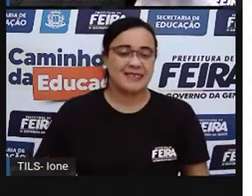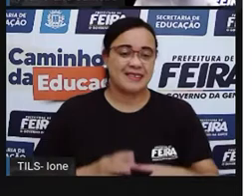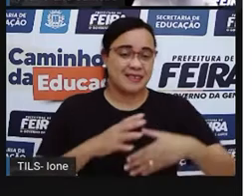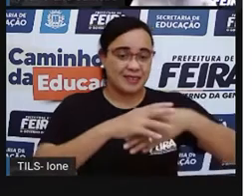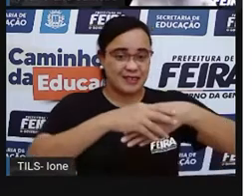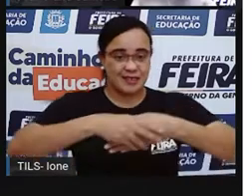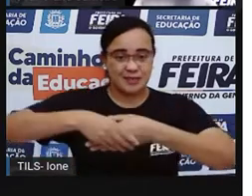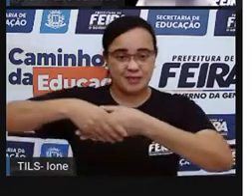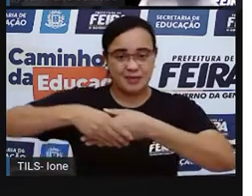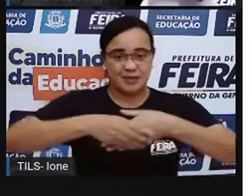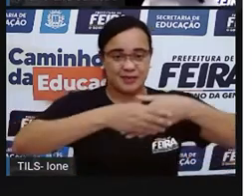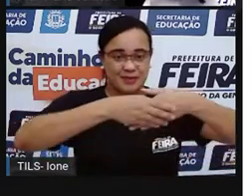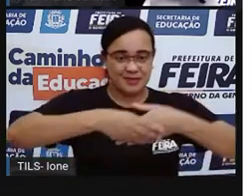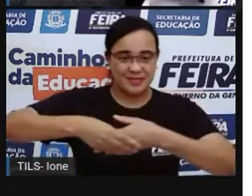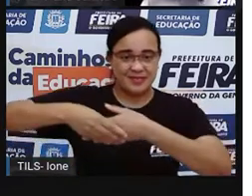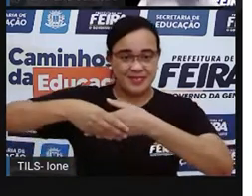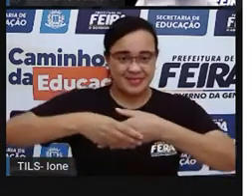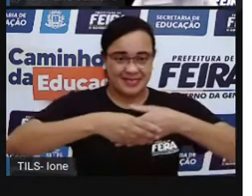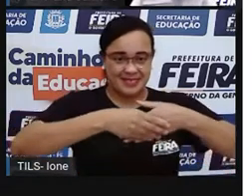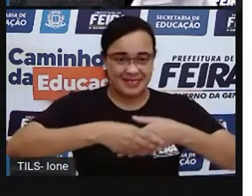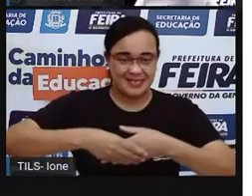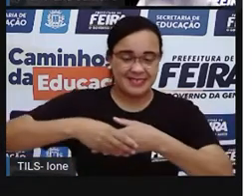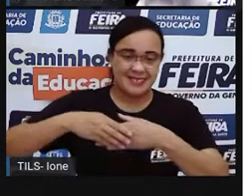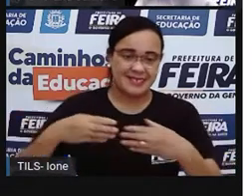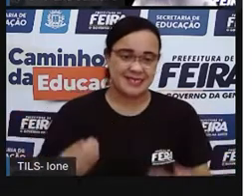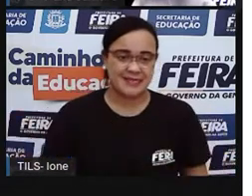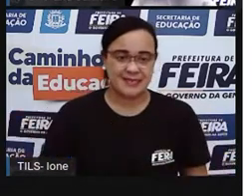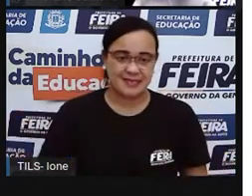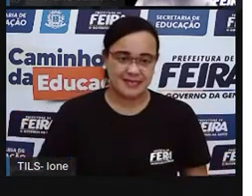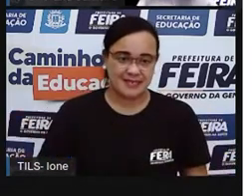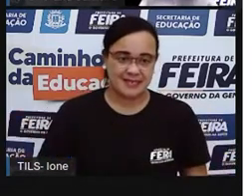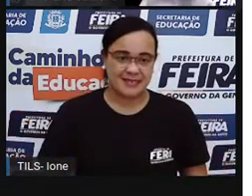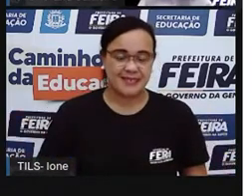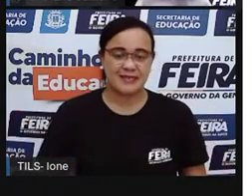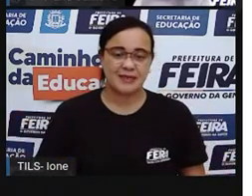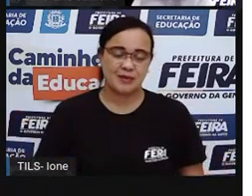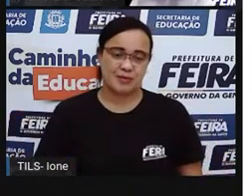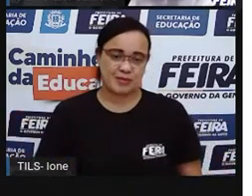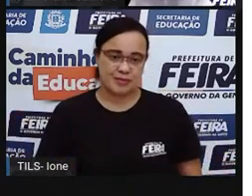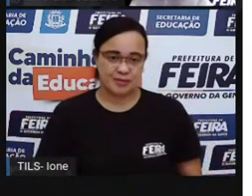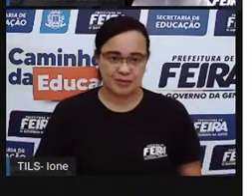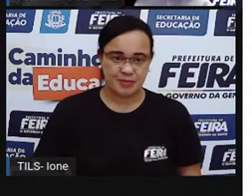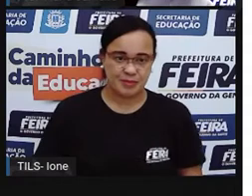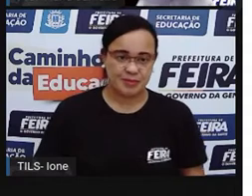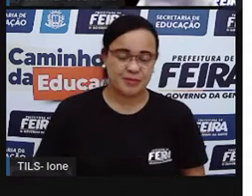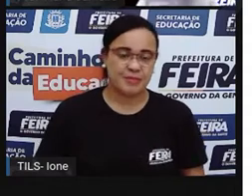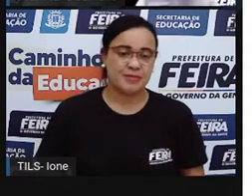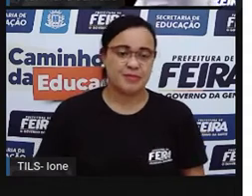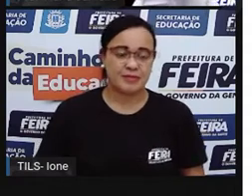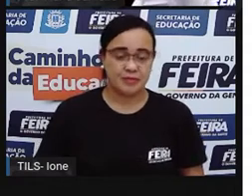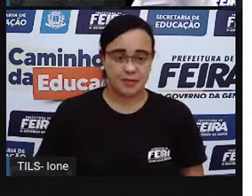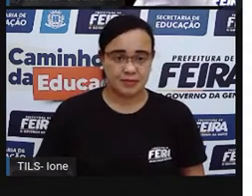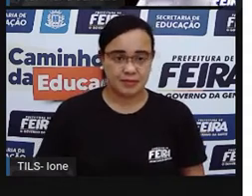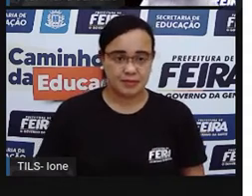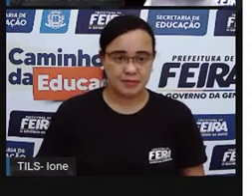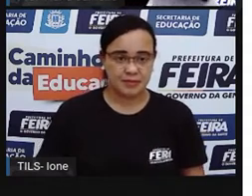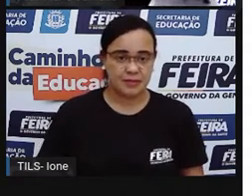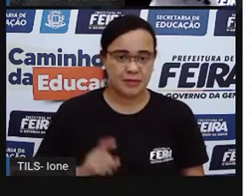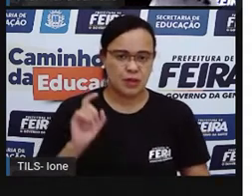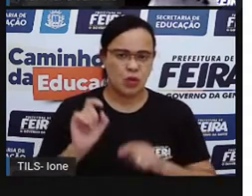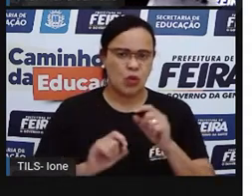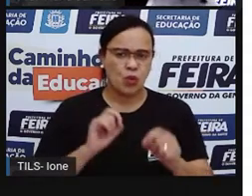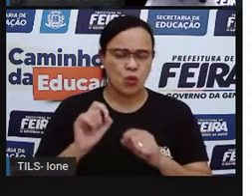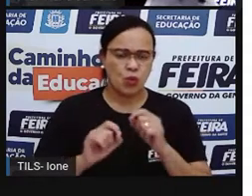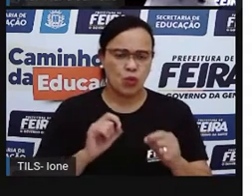dadas, né? A Pró colocou aqui a imagem de três crianças brincando, de pular corda, né? Sobre o que será que nossa